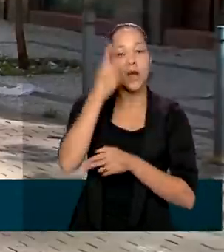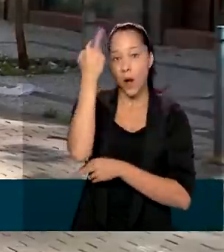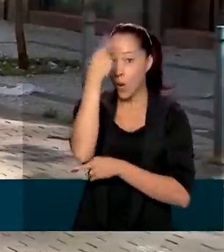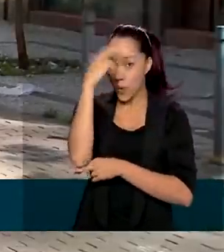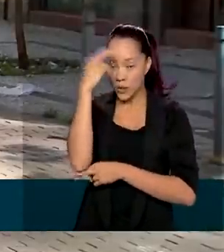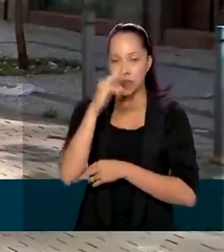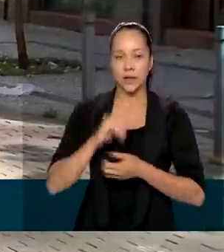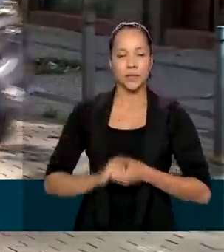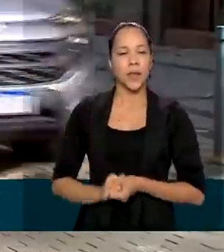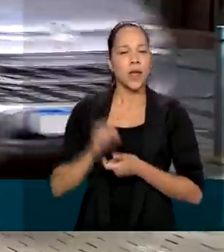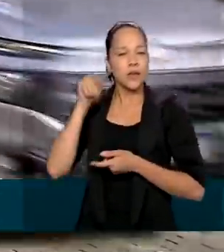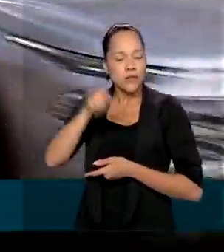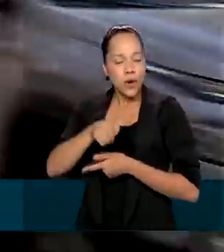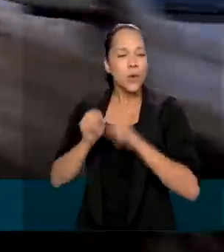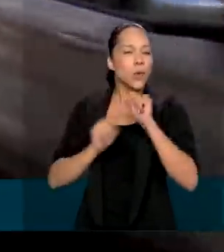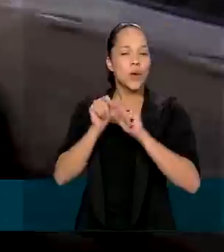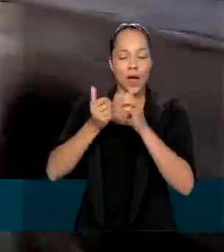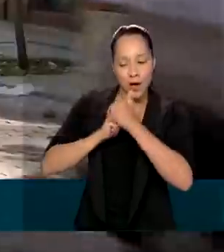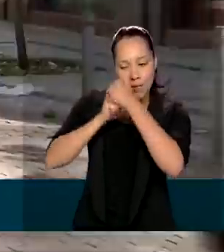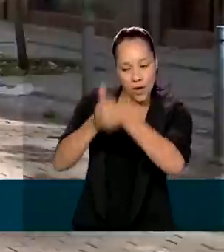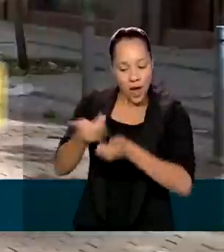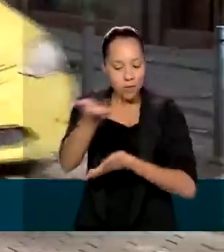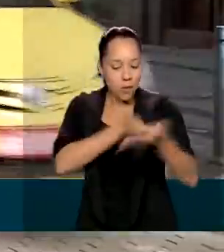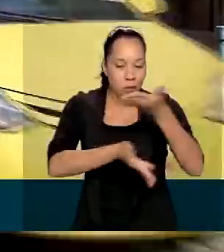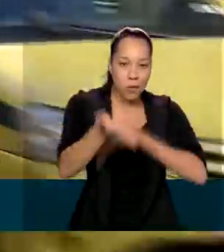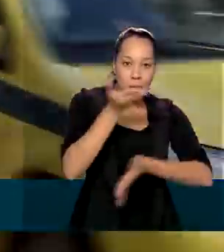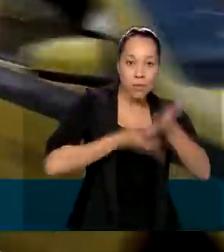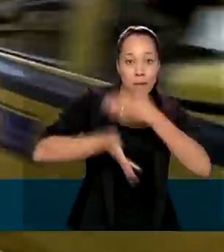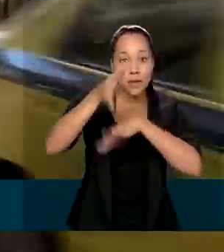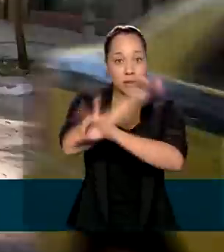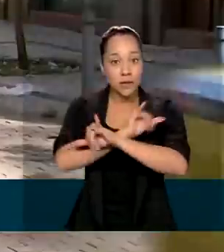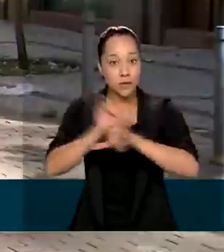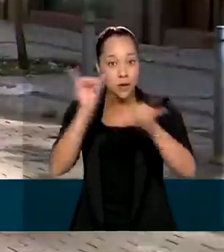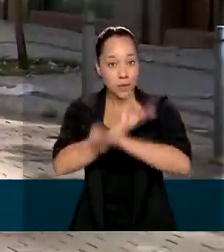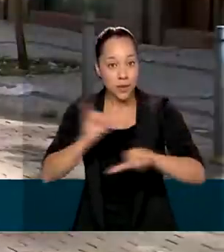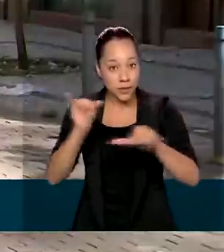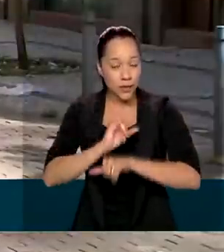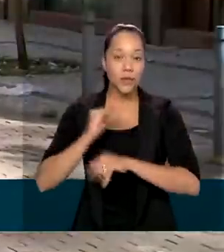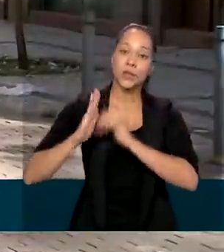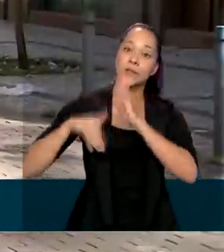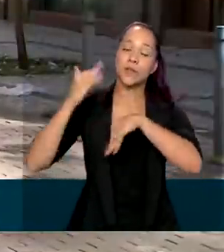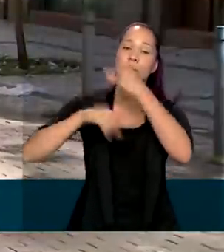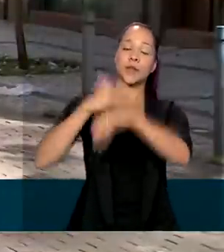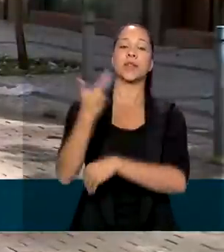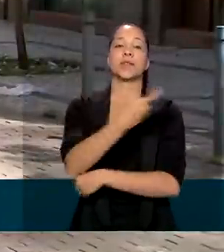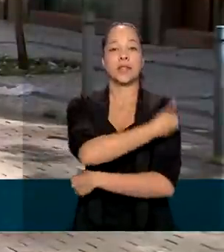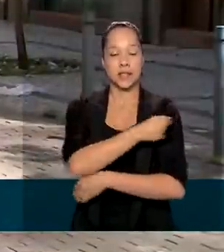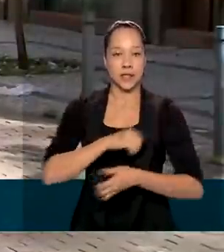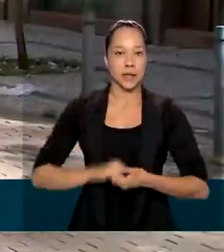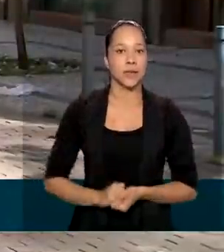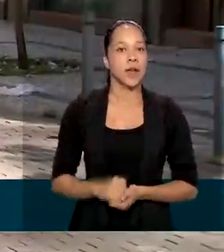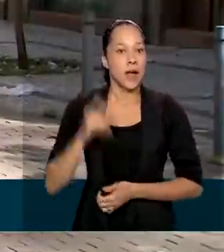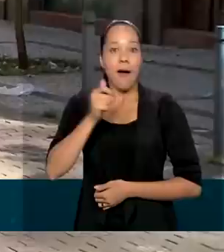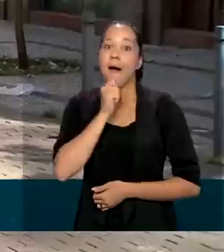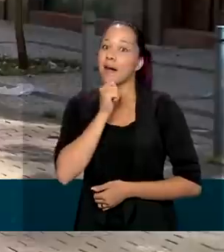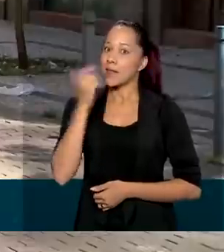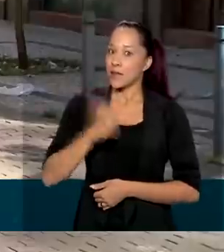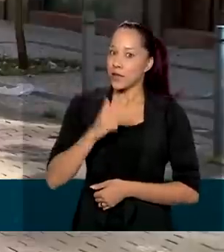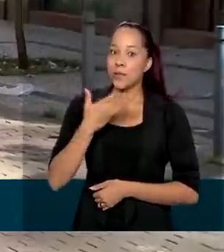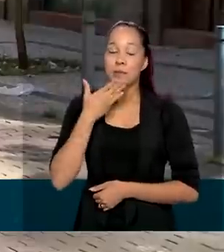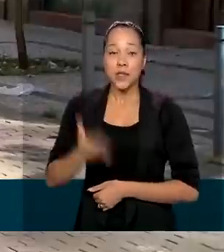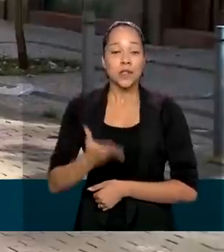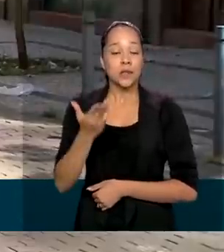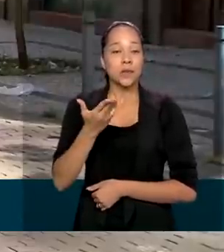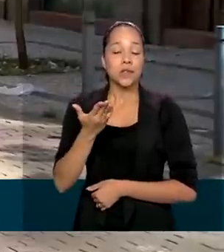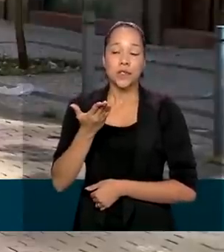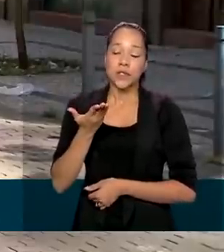foi acompanhar e trocar informações com o laboratório sobre o desenvolvimento da vacina. Não há ainda pedido de autorização